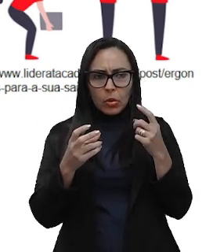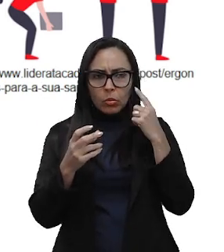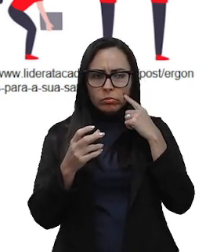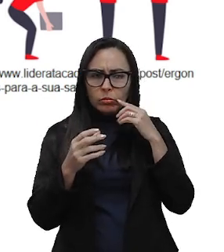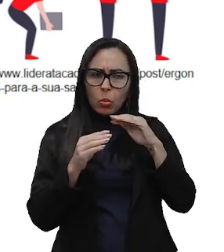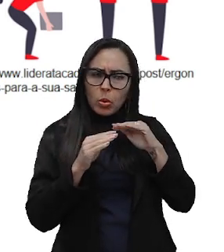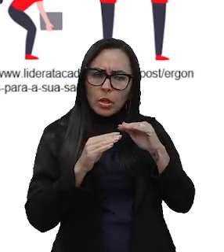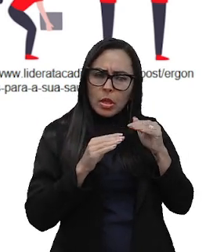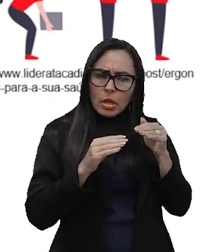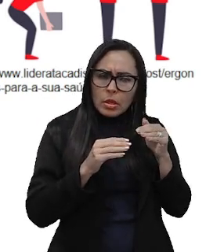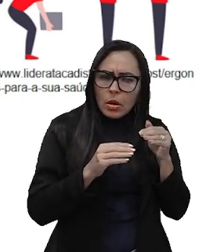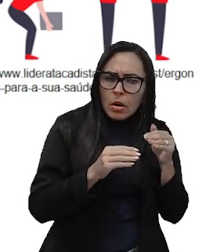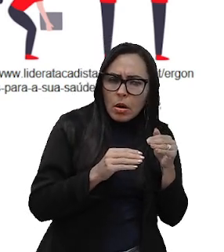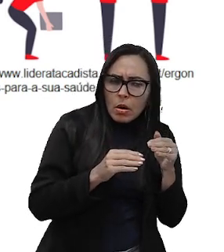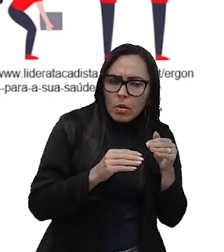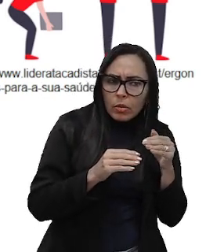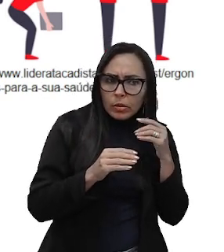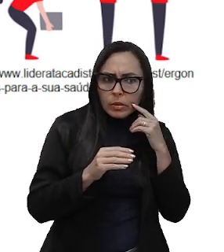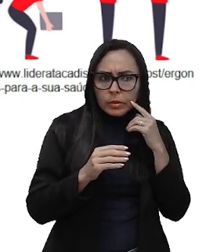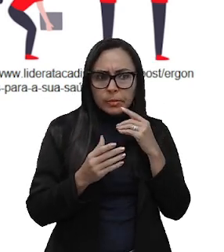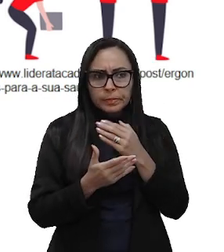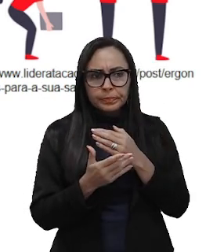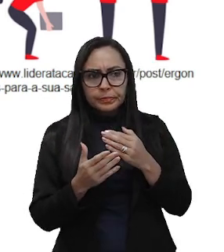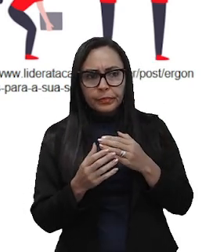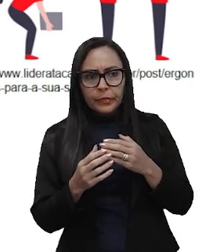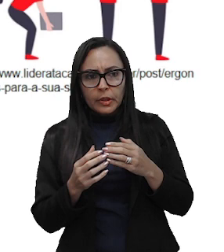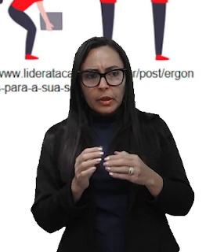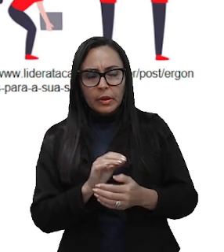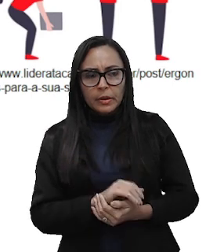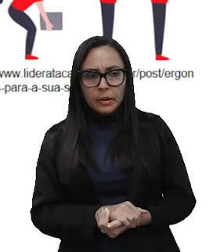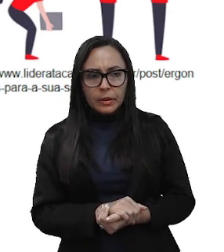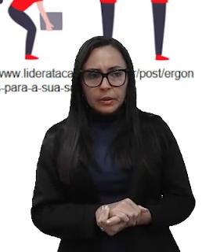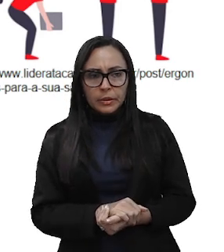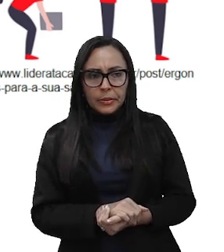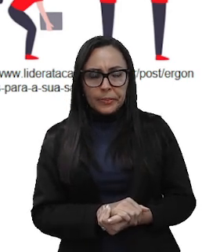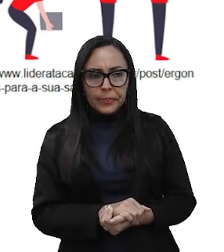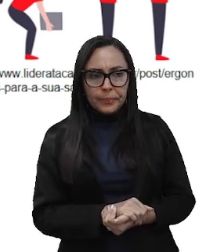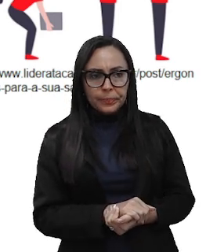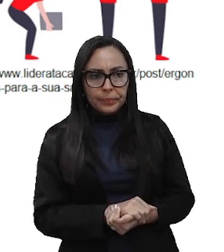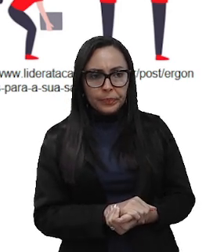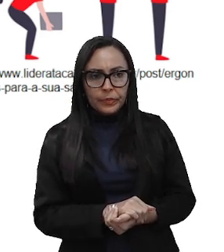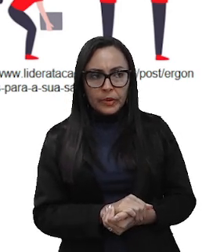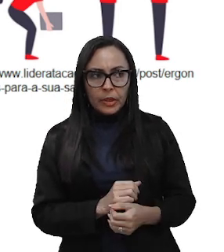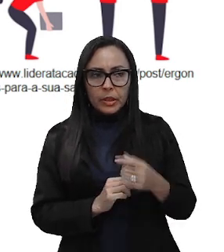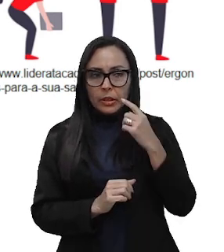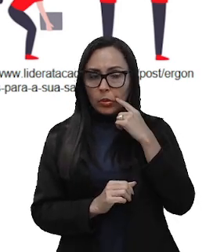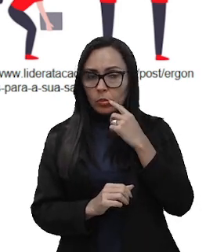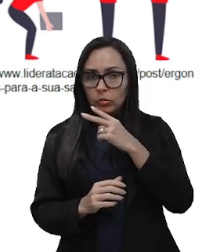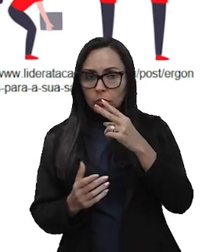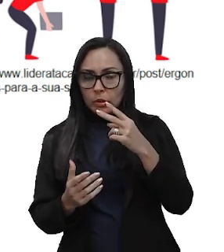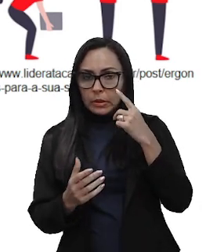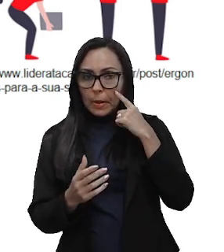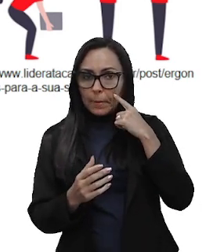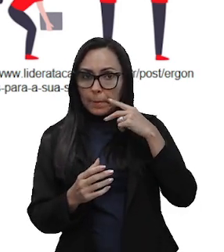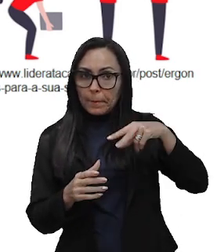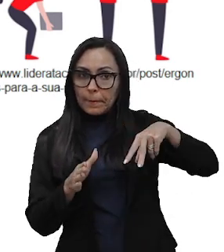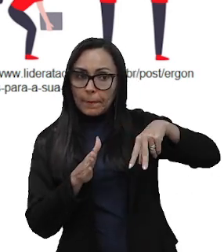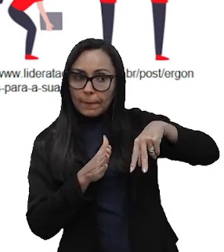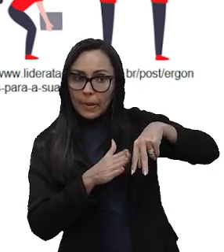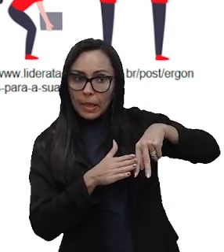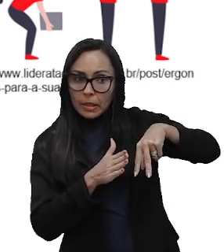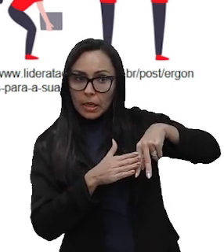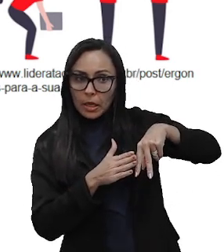específica aqui entre as coxas e o restante na panturrilha. E esse